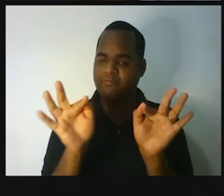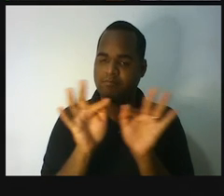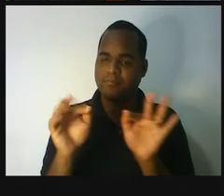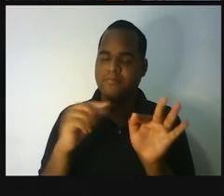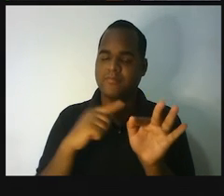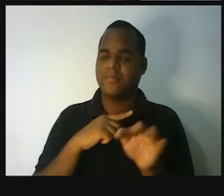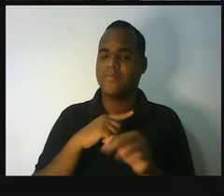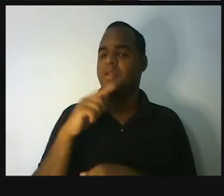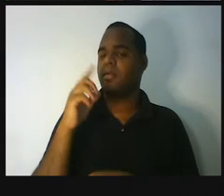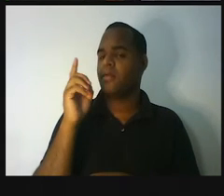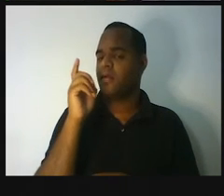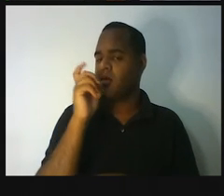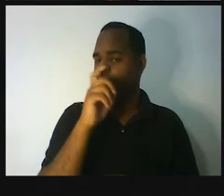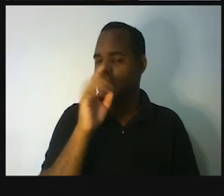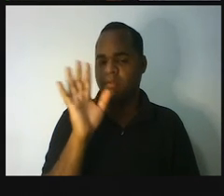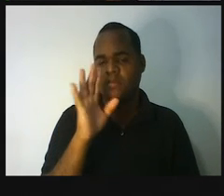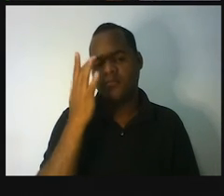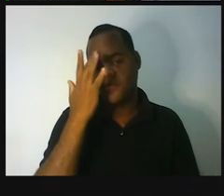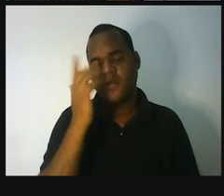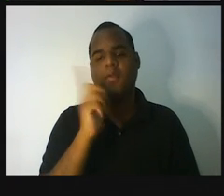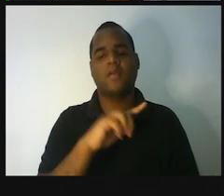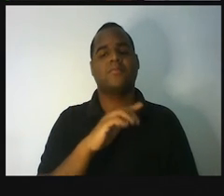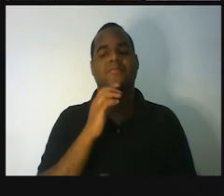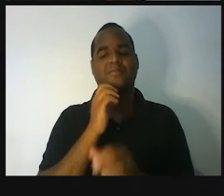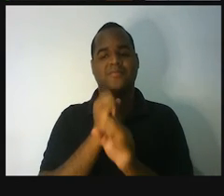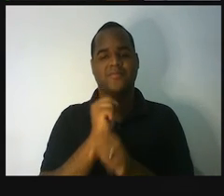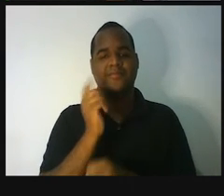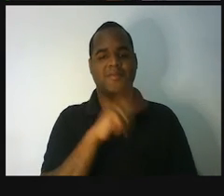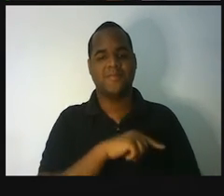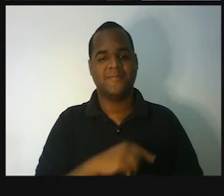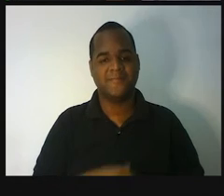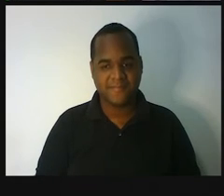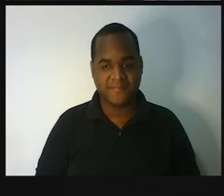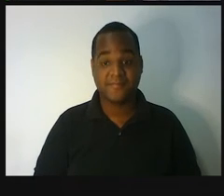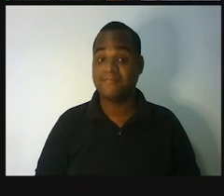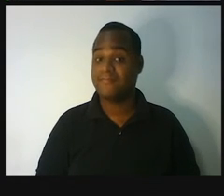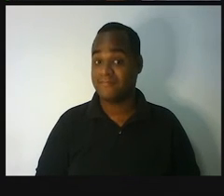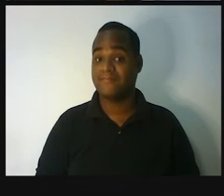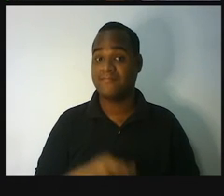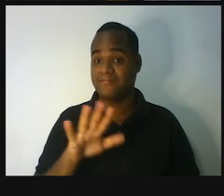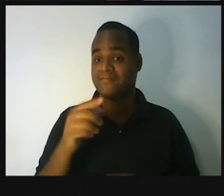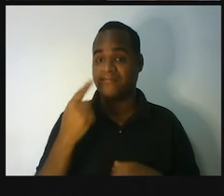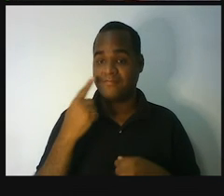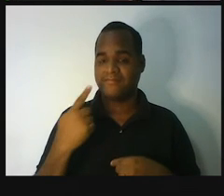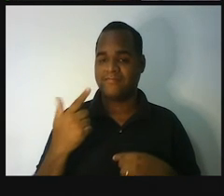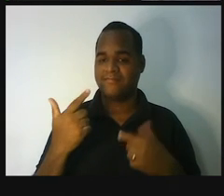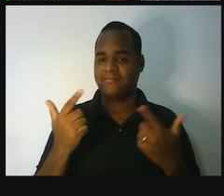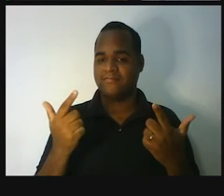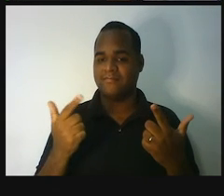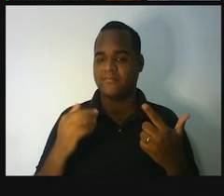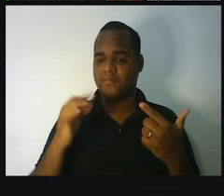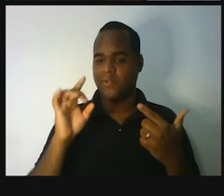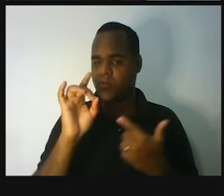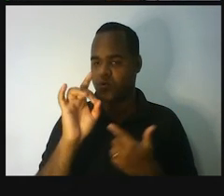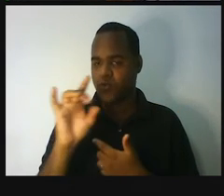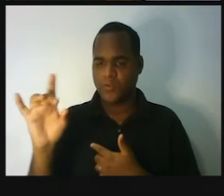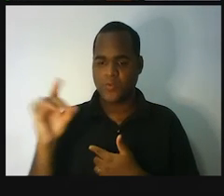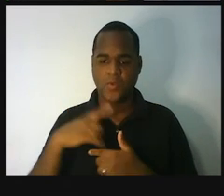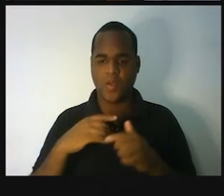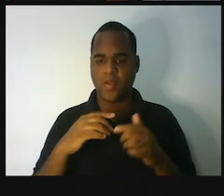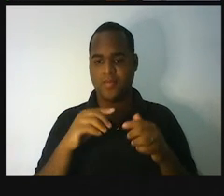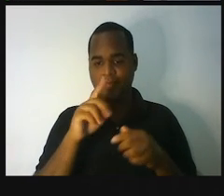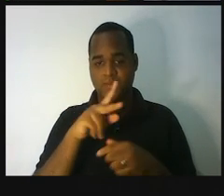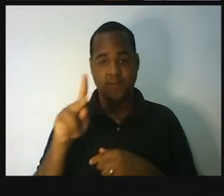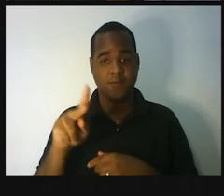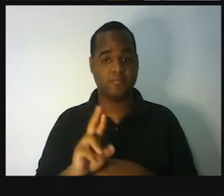bem rápida. Tá bom? Mas, como em todas as aulas, não fica só a carga do professor. O